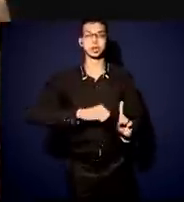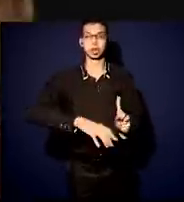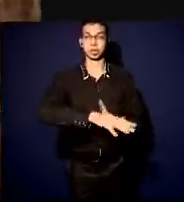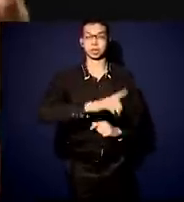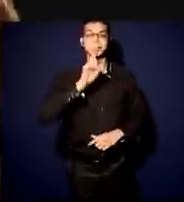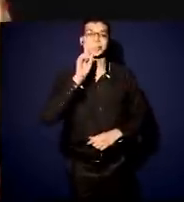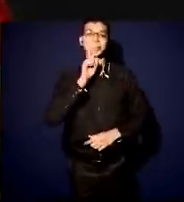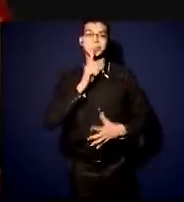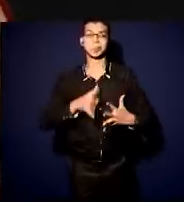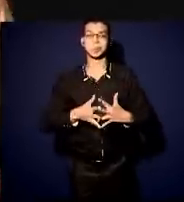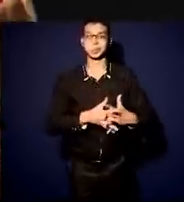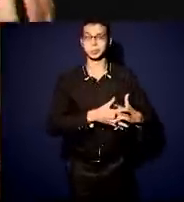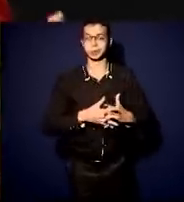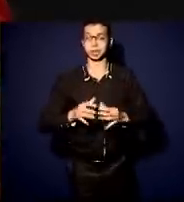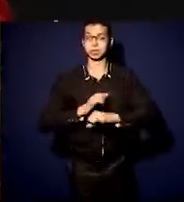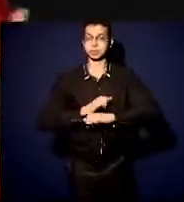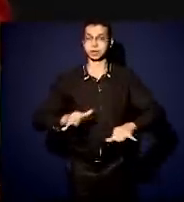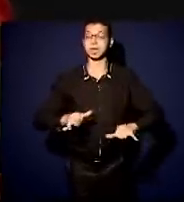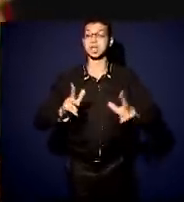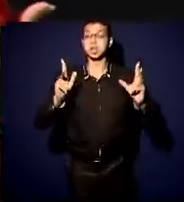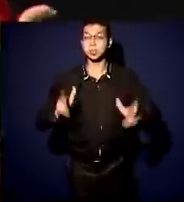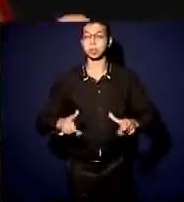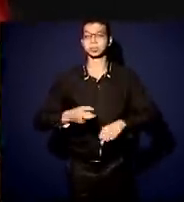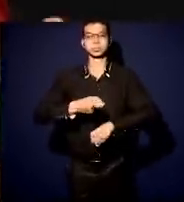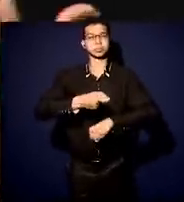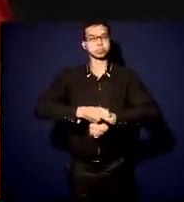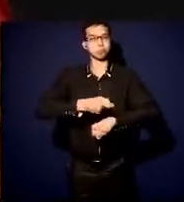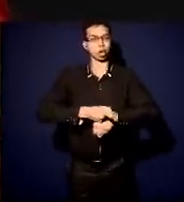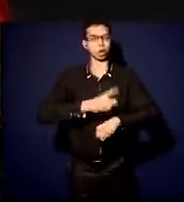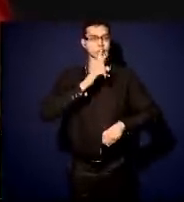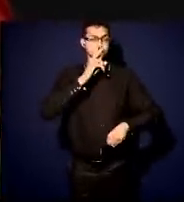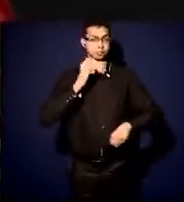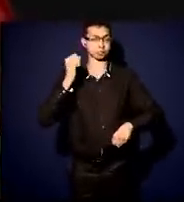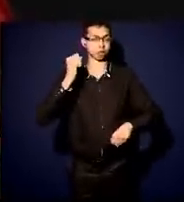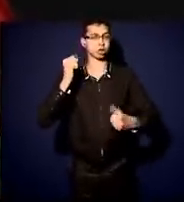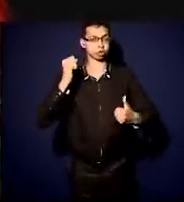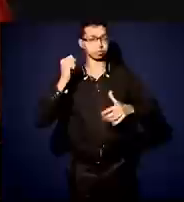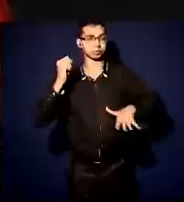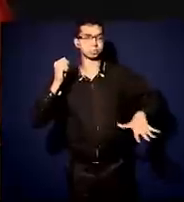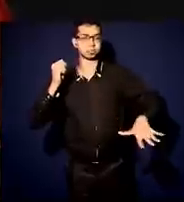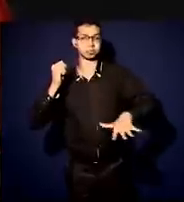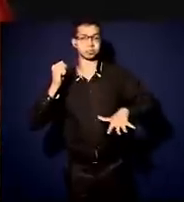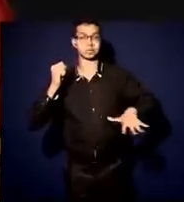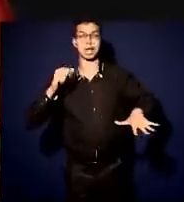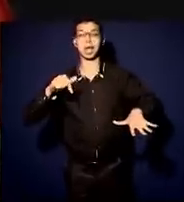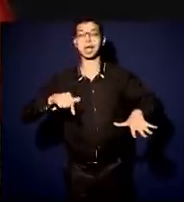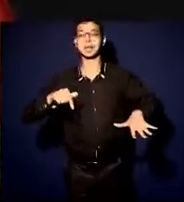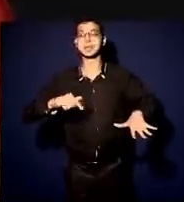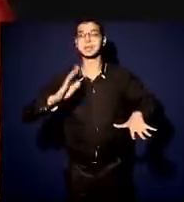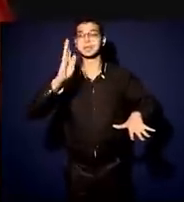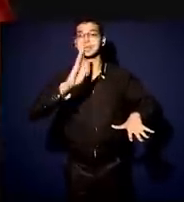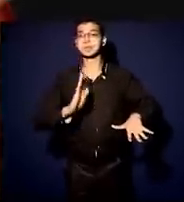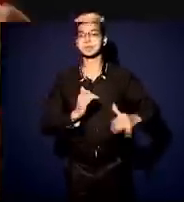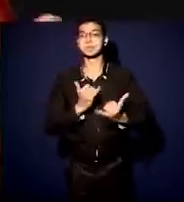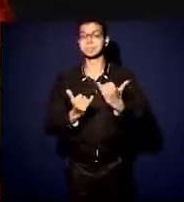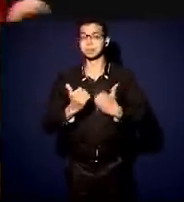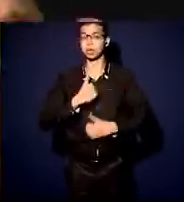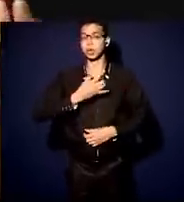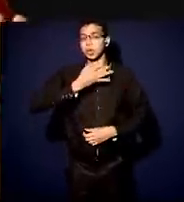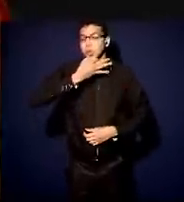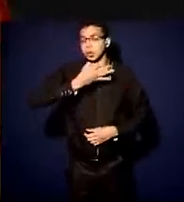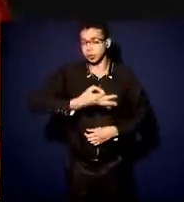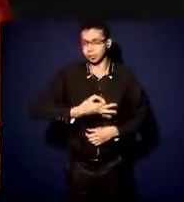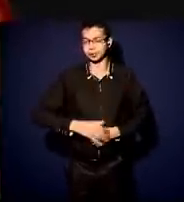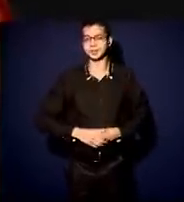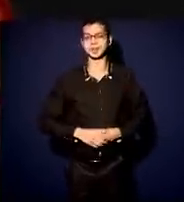calcificado, solidificado. E aqui a gente olha uma situação bastante parecida, ao meu ver. E eu tenho aqui